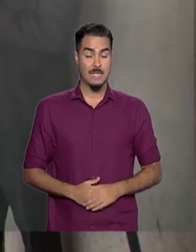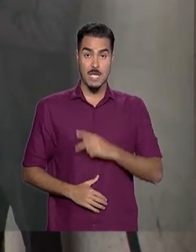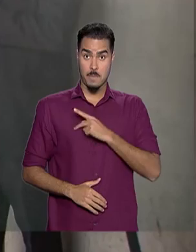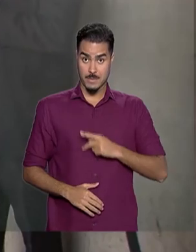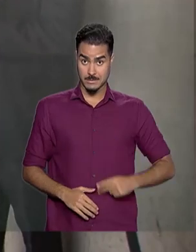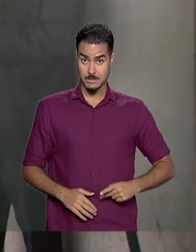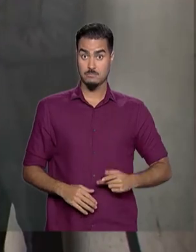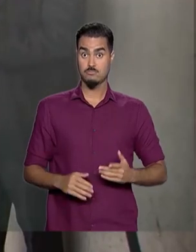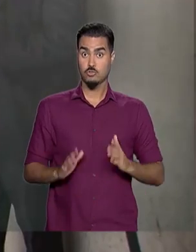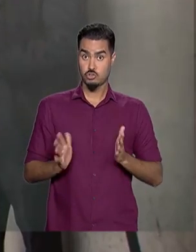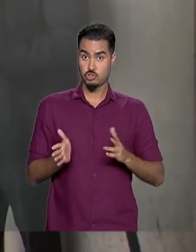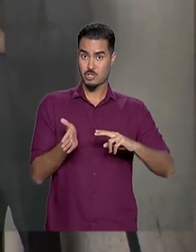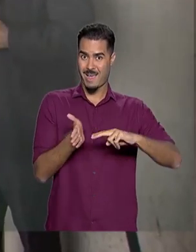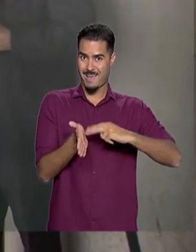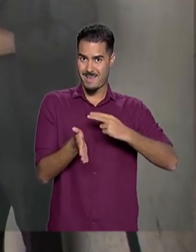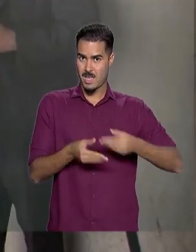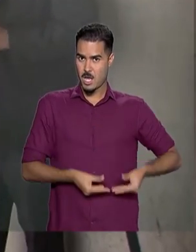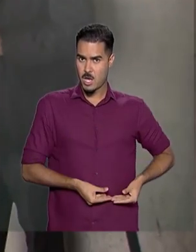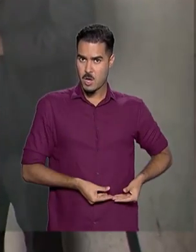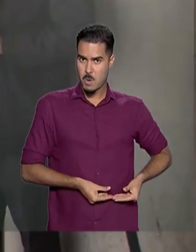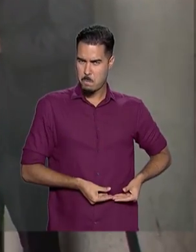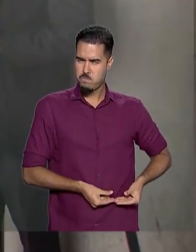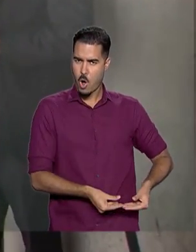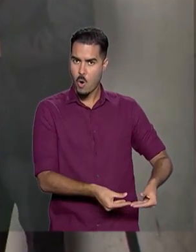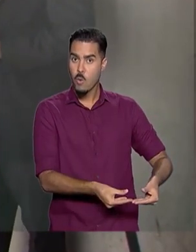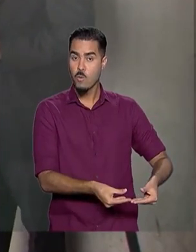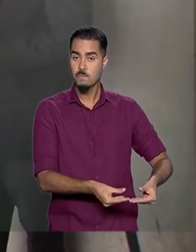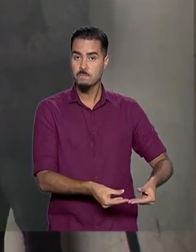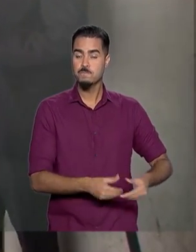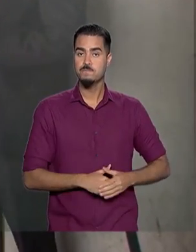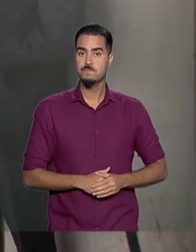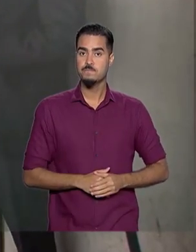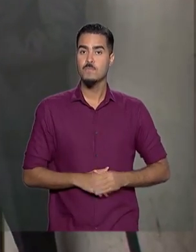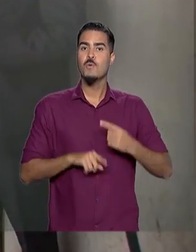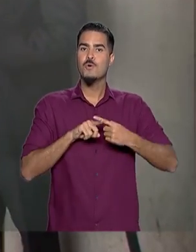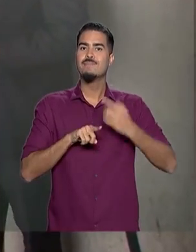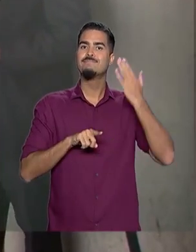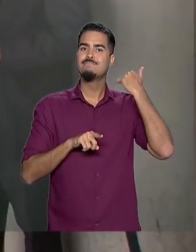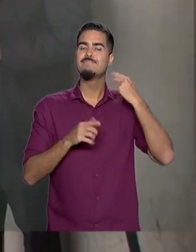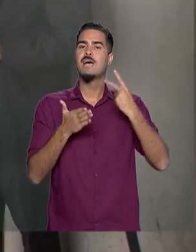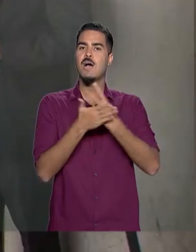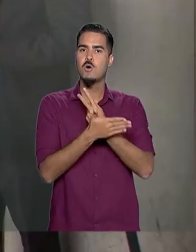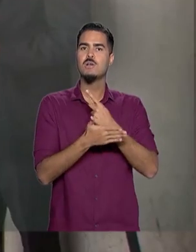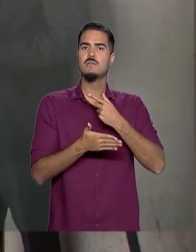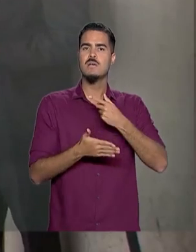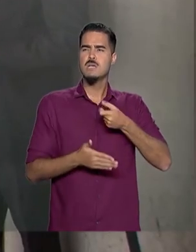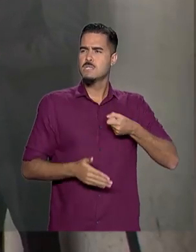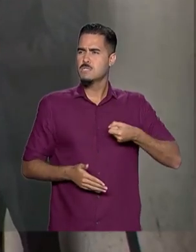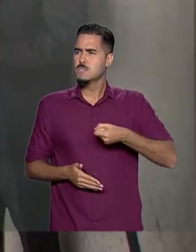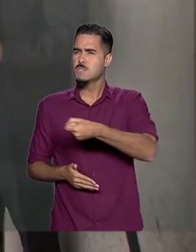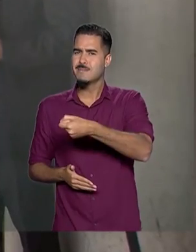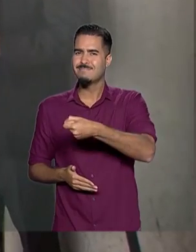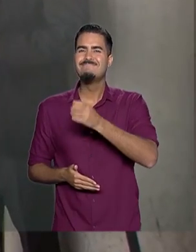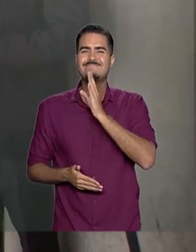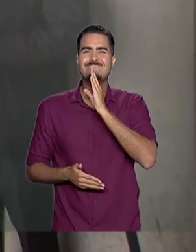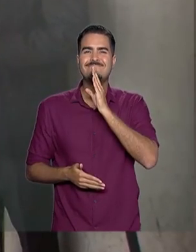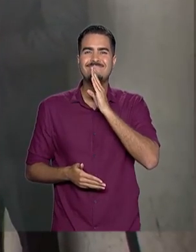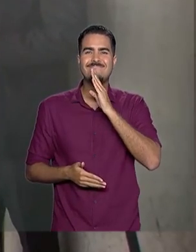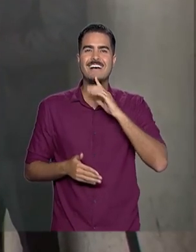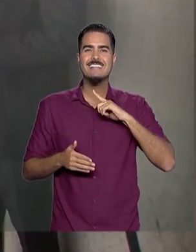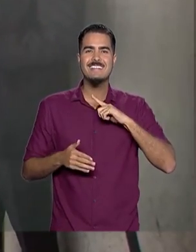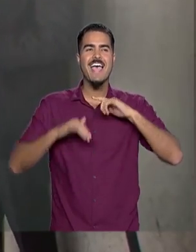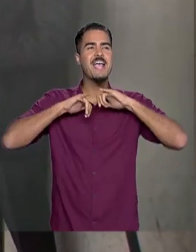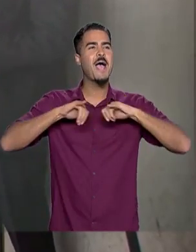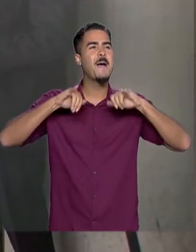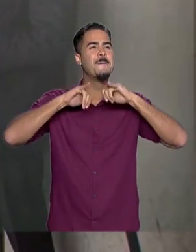realizou essa cirurgia da retirada da bolsa de colostomia depois que sofreu o atentado durante a